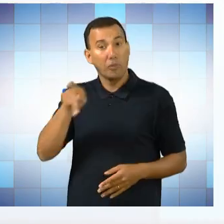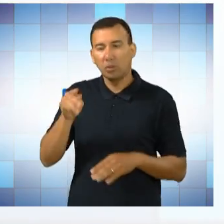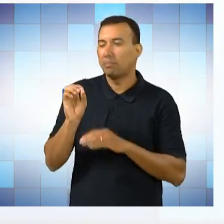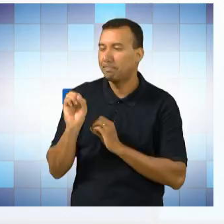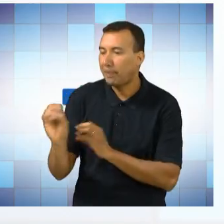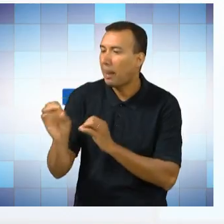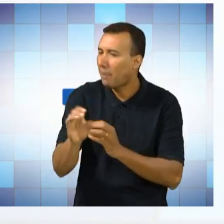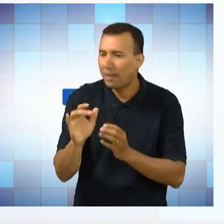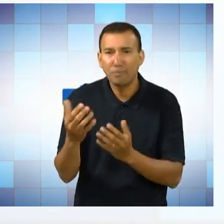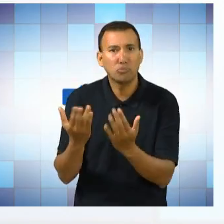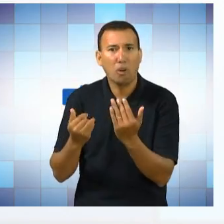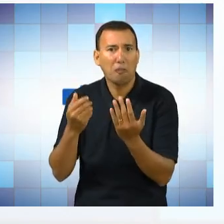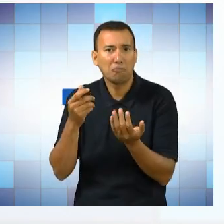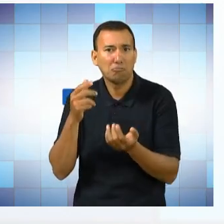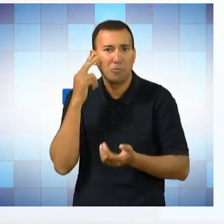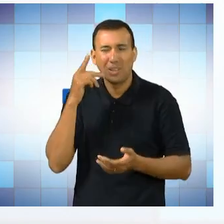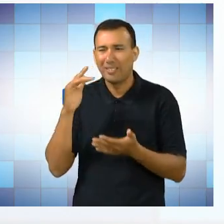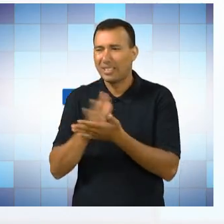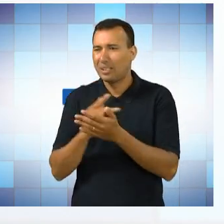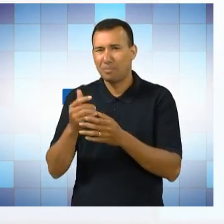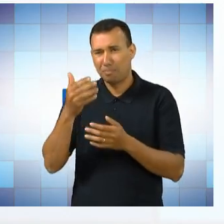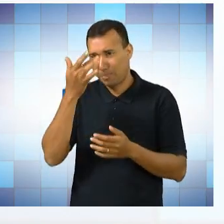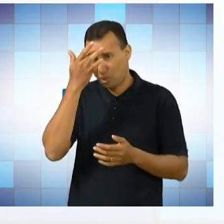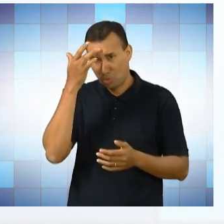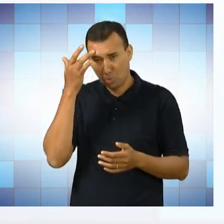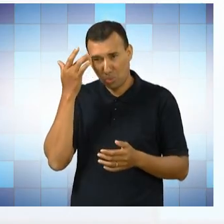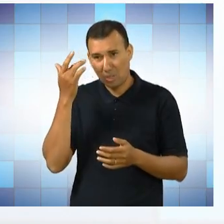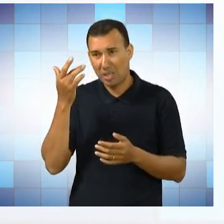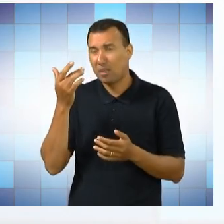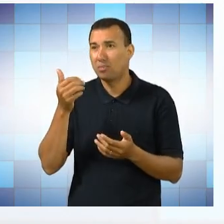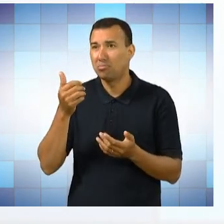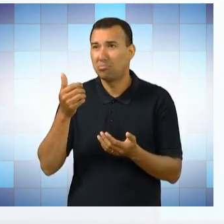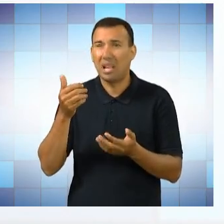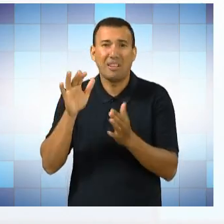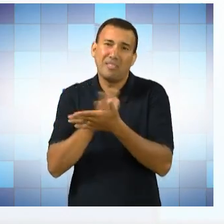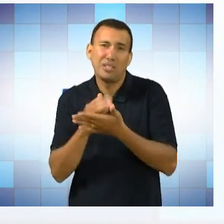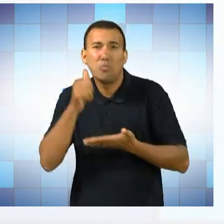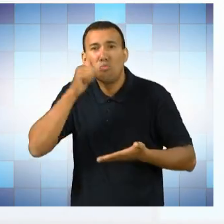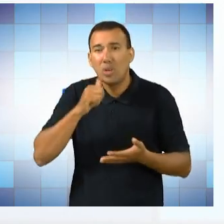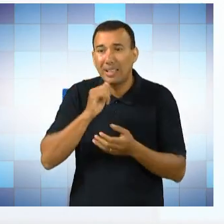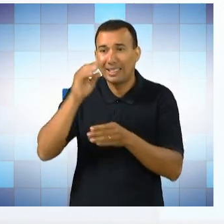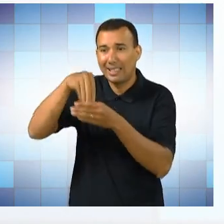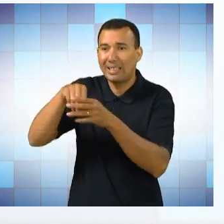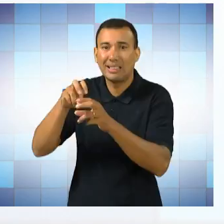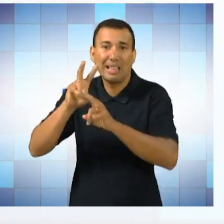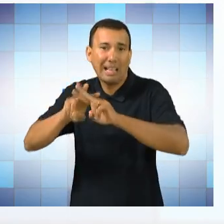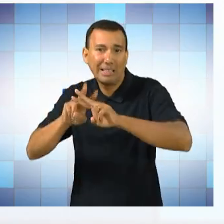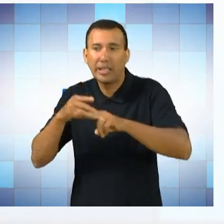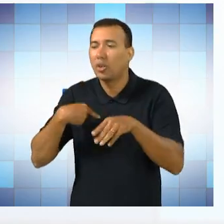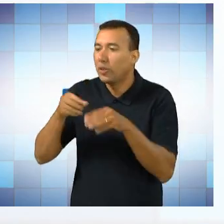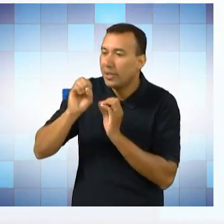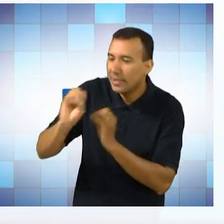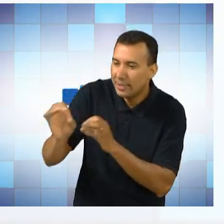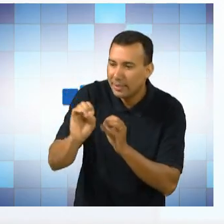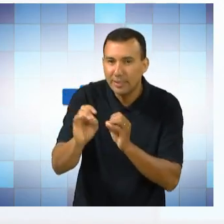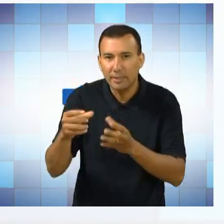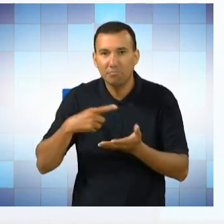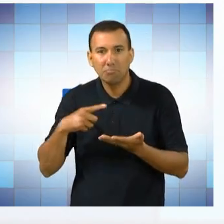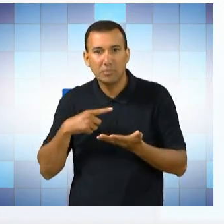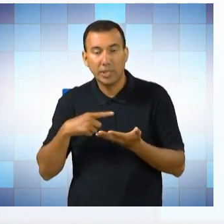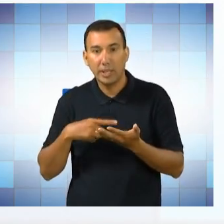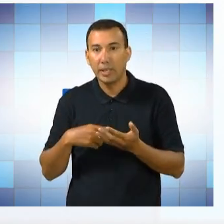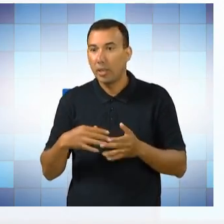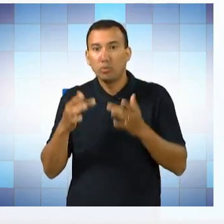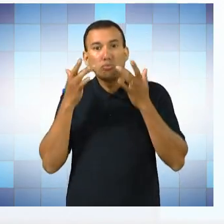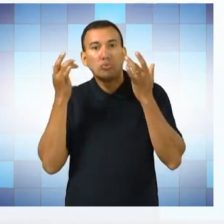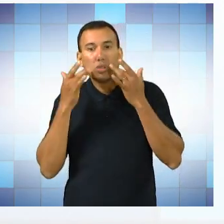que estão à margem da sociedade, para mulheres privadas de liberdade. Eu vejo a forma que eu trabalho o